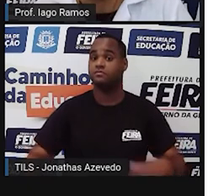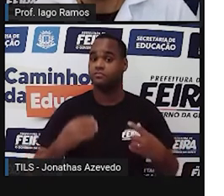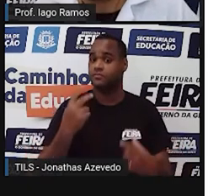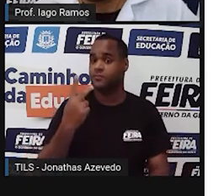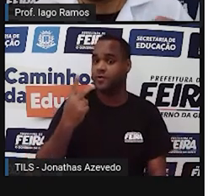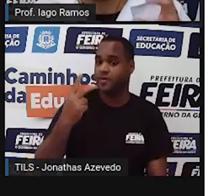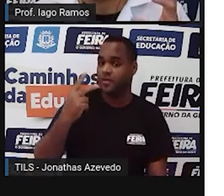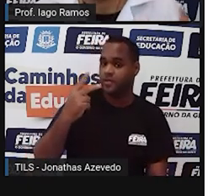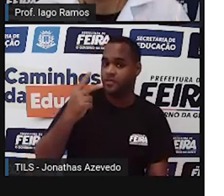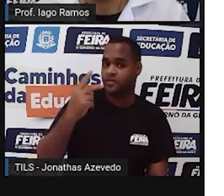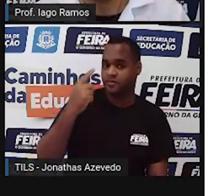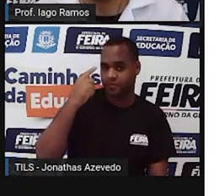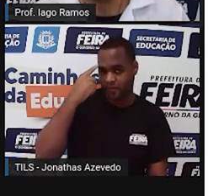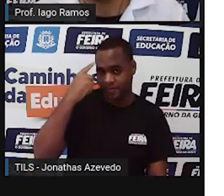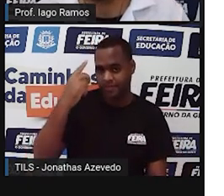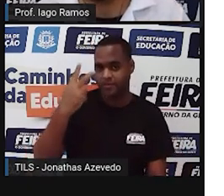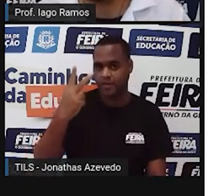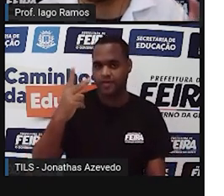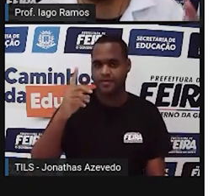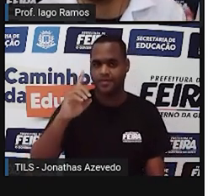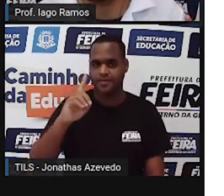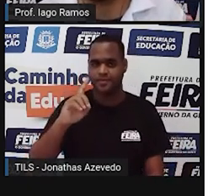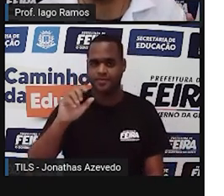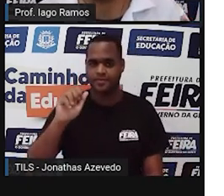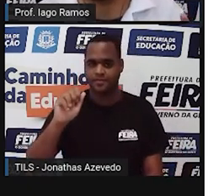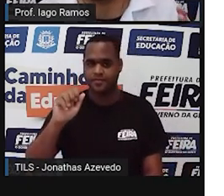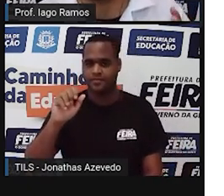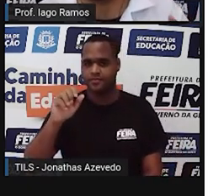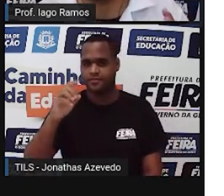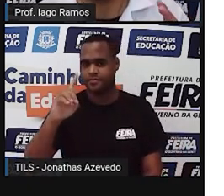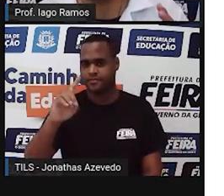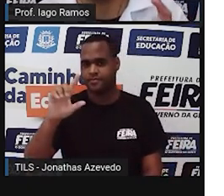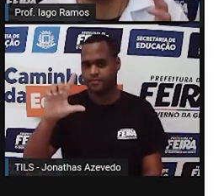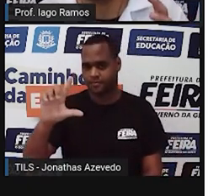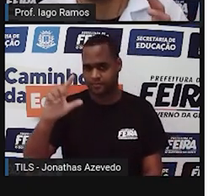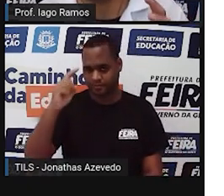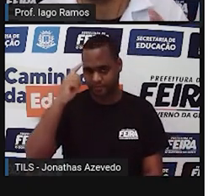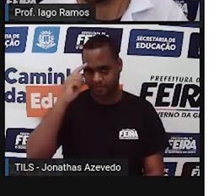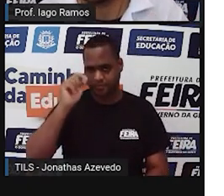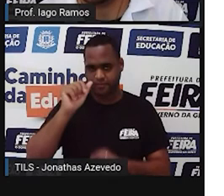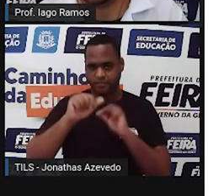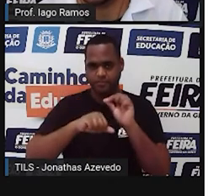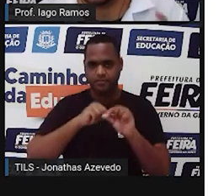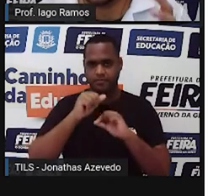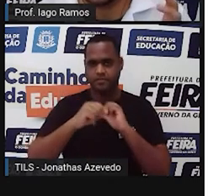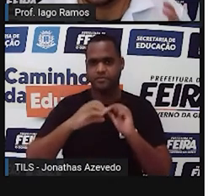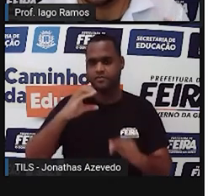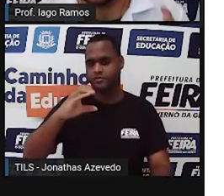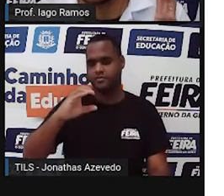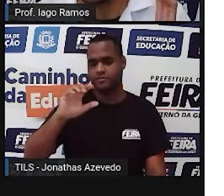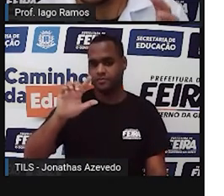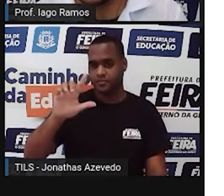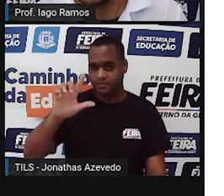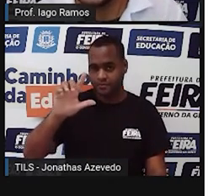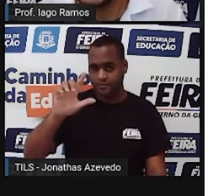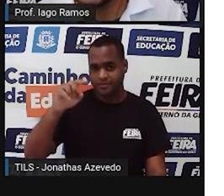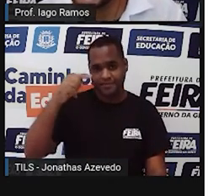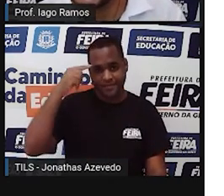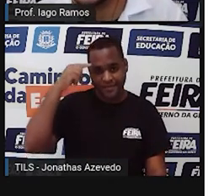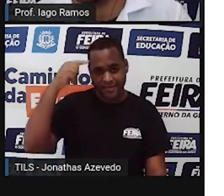dois decalitros e você vai mudar isso para centilitros. Dois